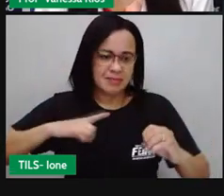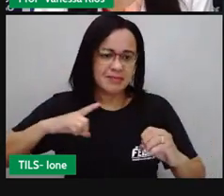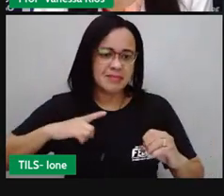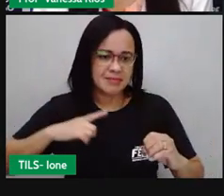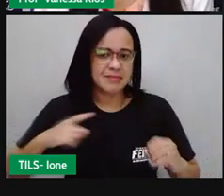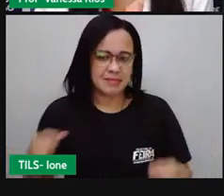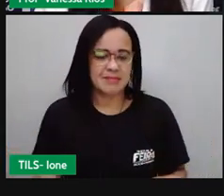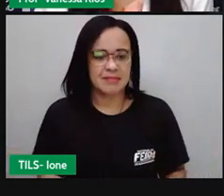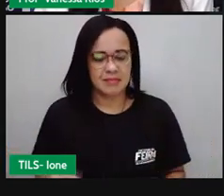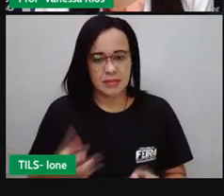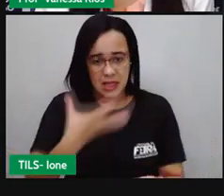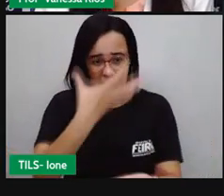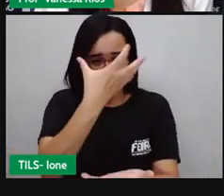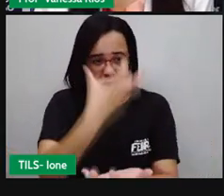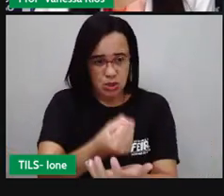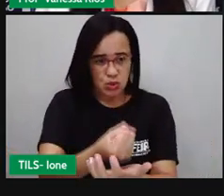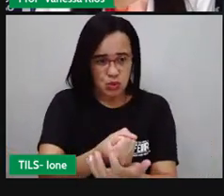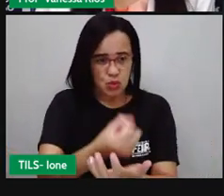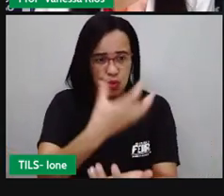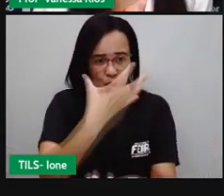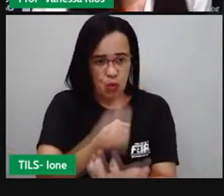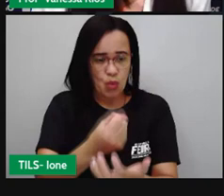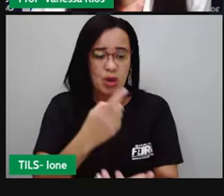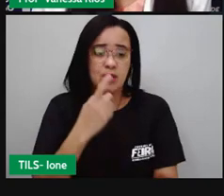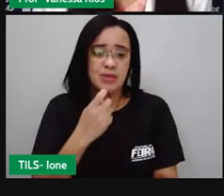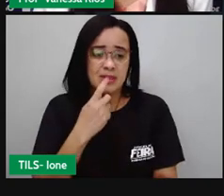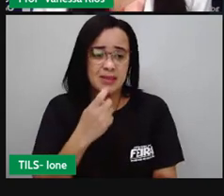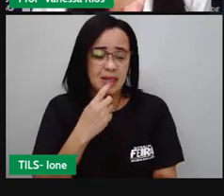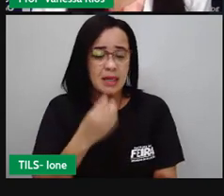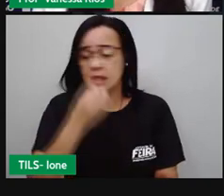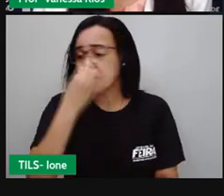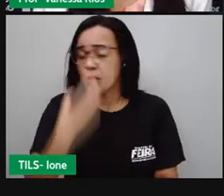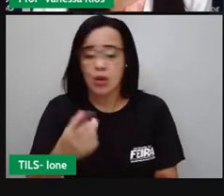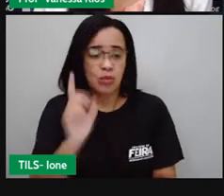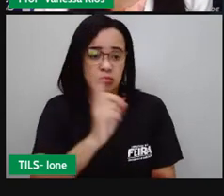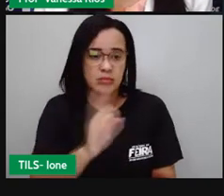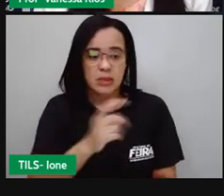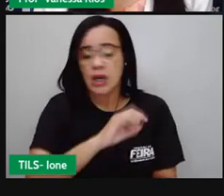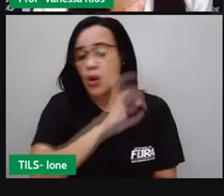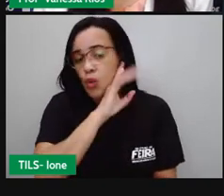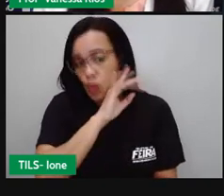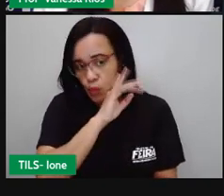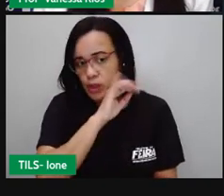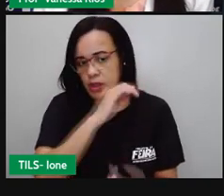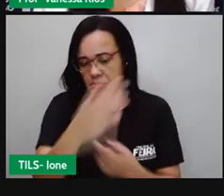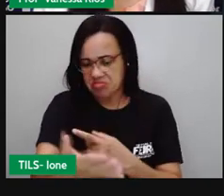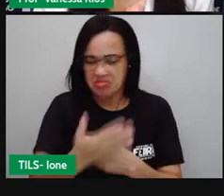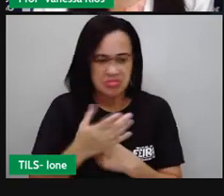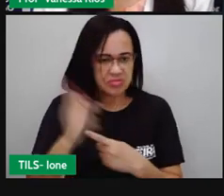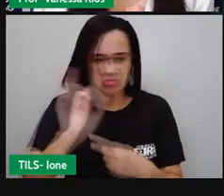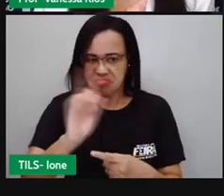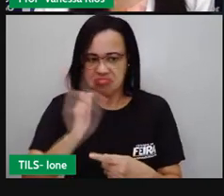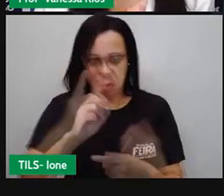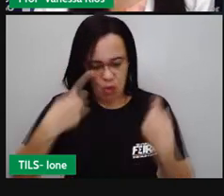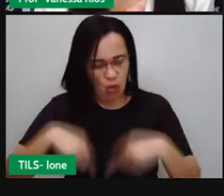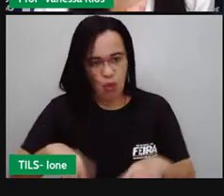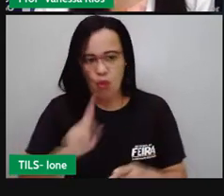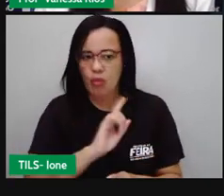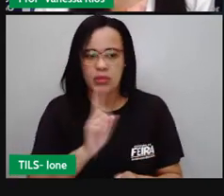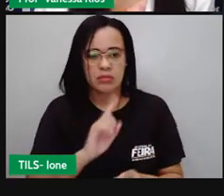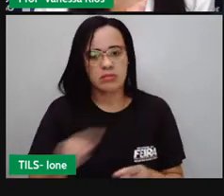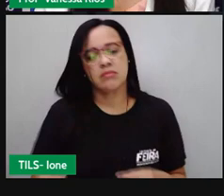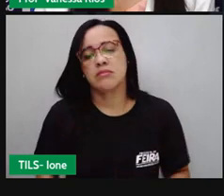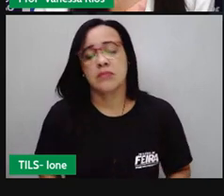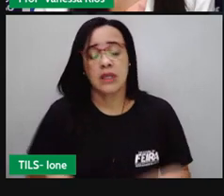está no sangue, mas que não é bom para o funcionamento do nosso corpo. De maneira resumida, podemos